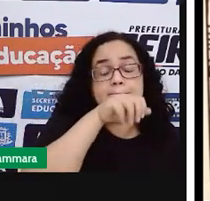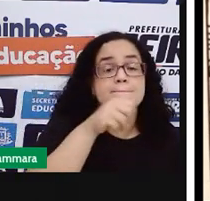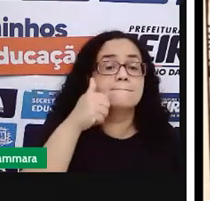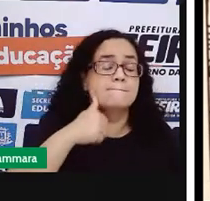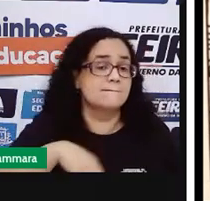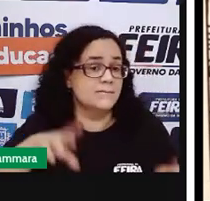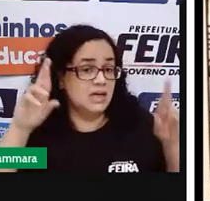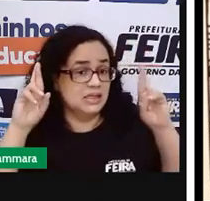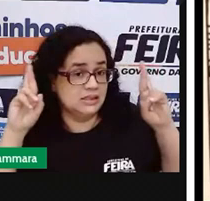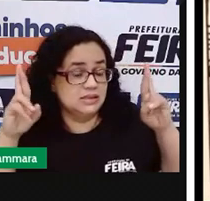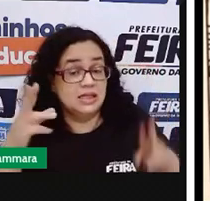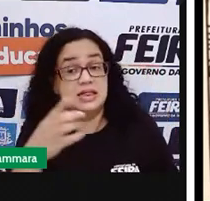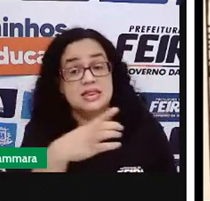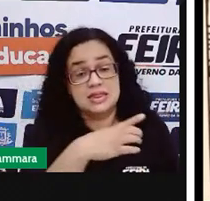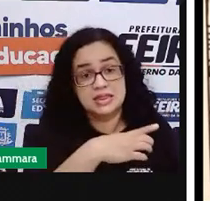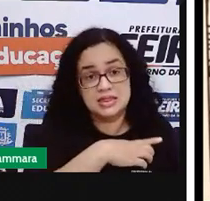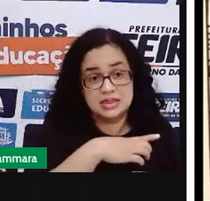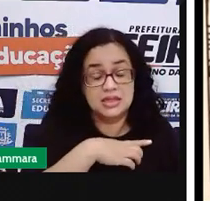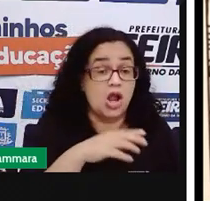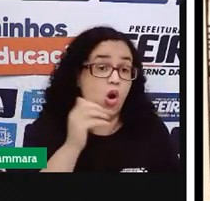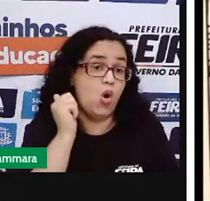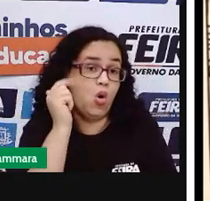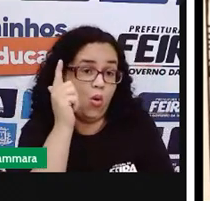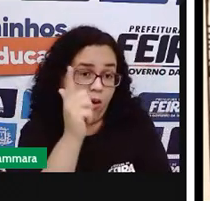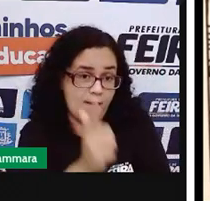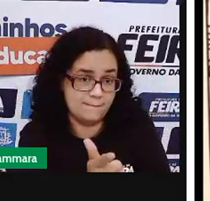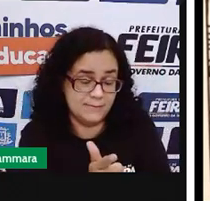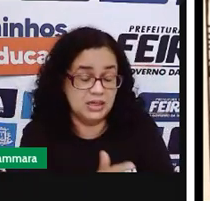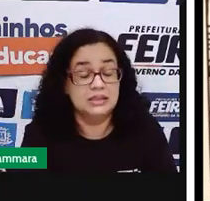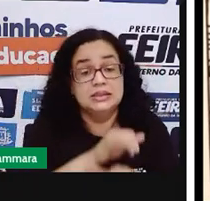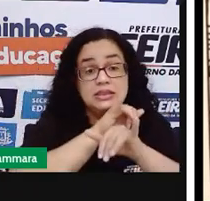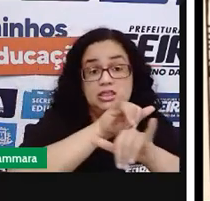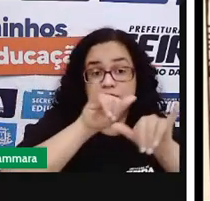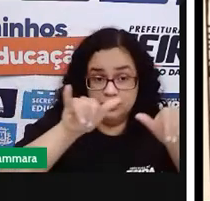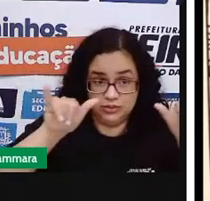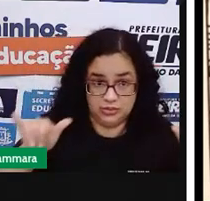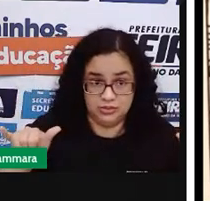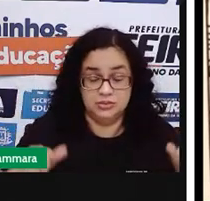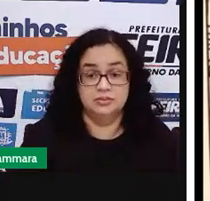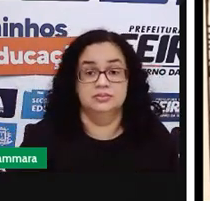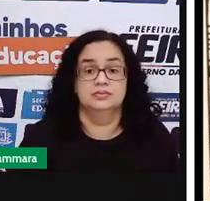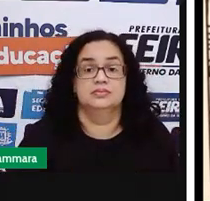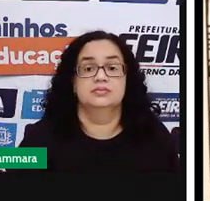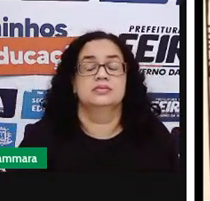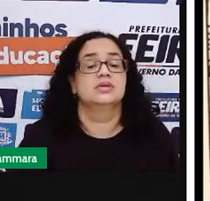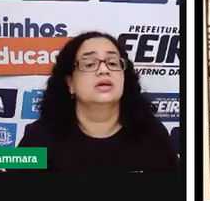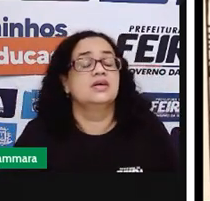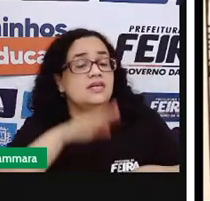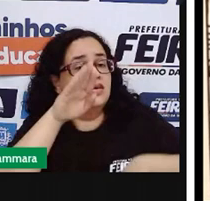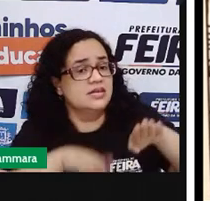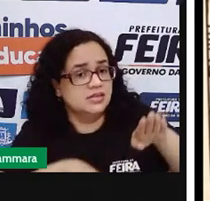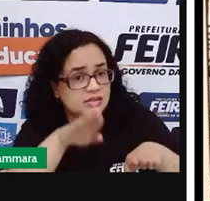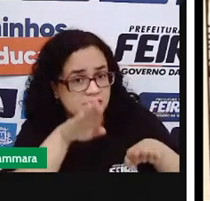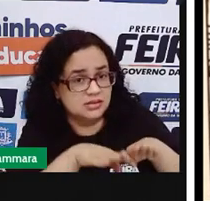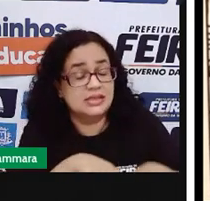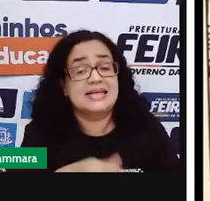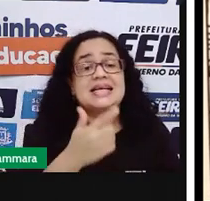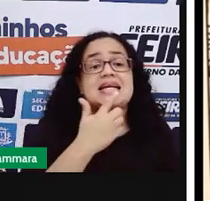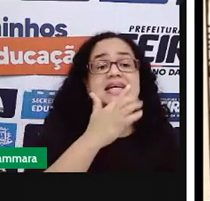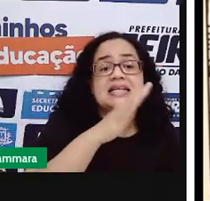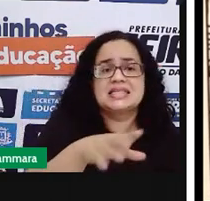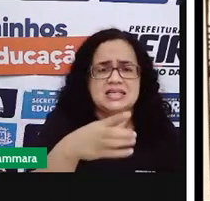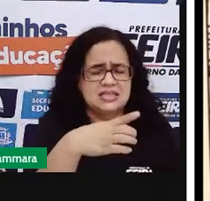para consumir, comprar aquele produto. Muitas das vezes a criança